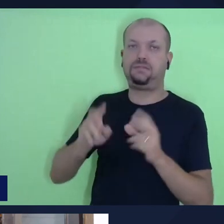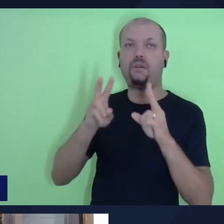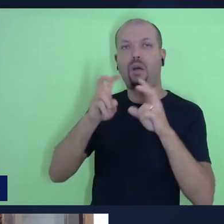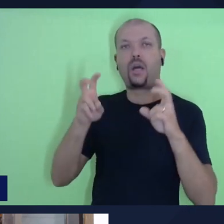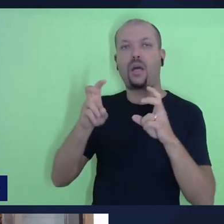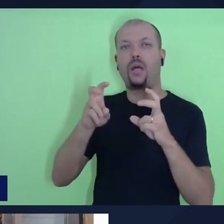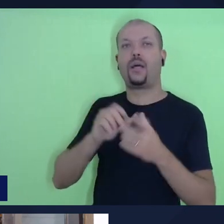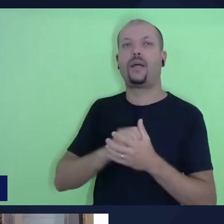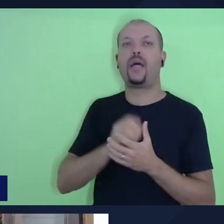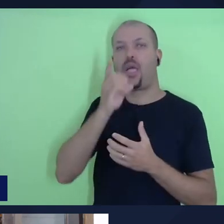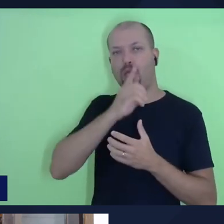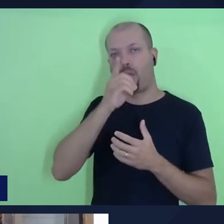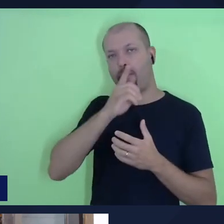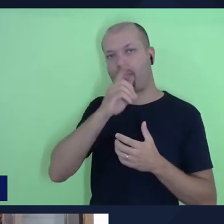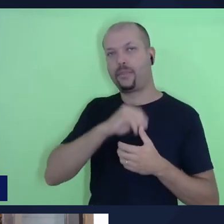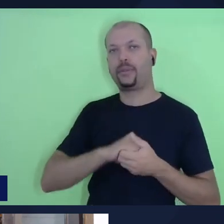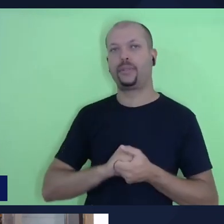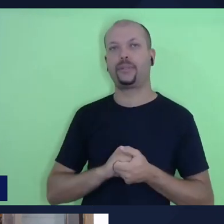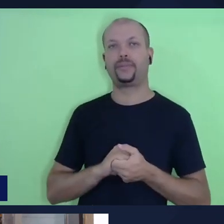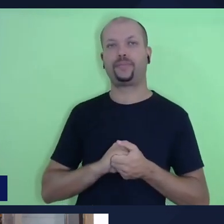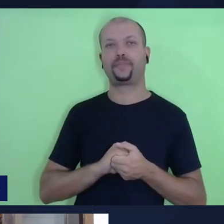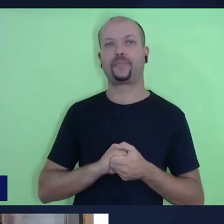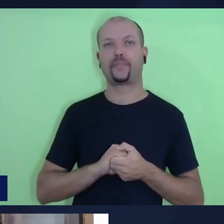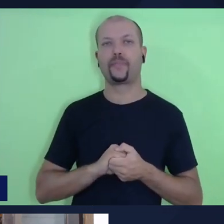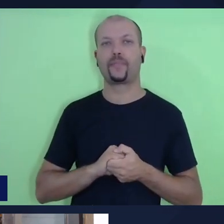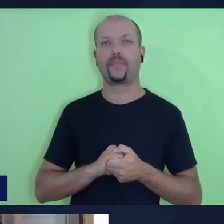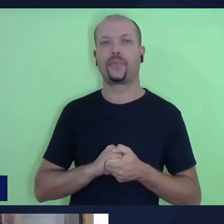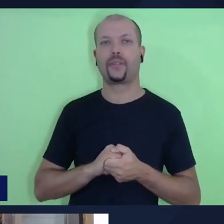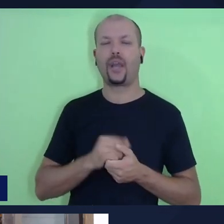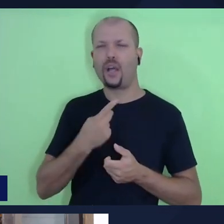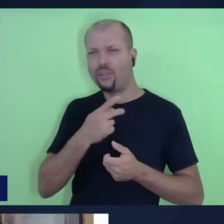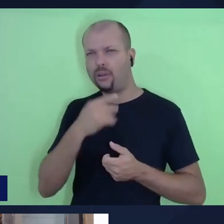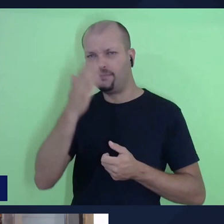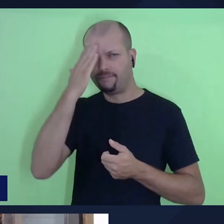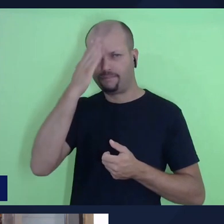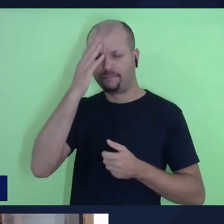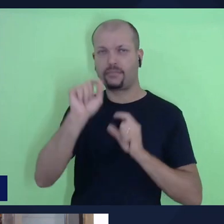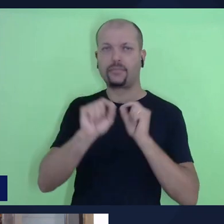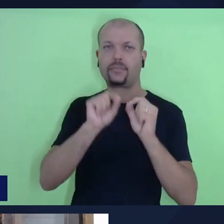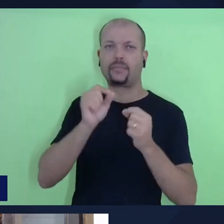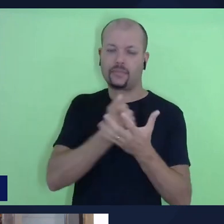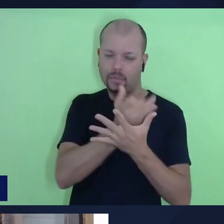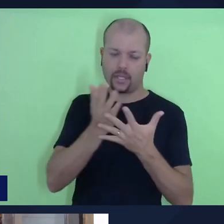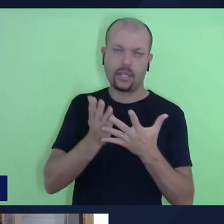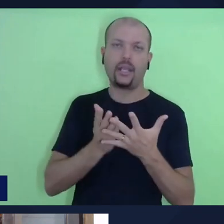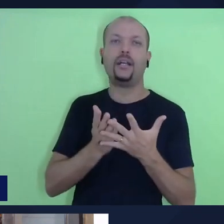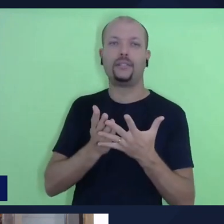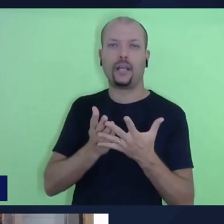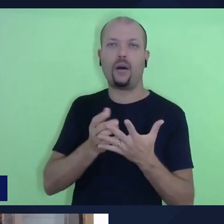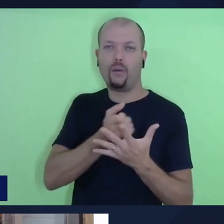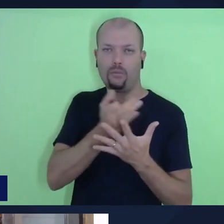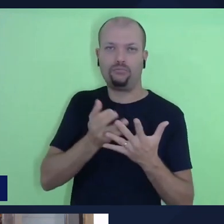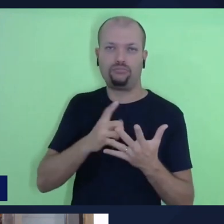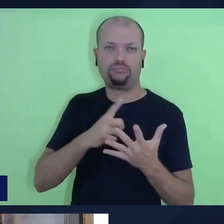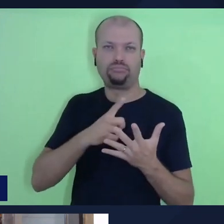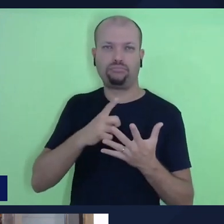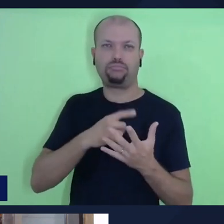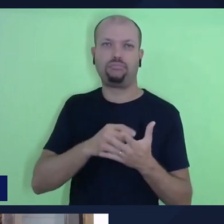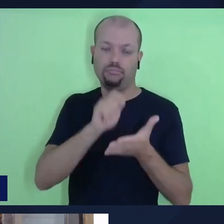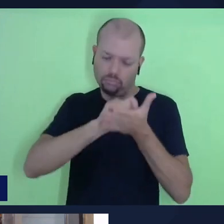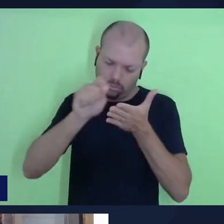domingo, que é a aliança da salvação. A gente sabe, né, que uma lição da escola sabatina, ela é escrita,